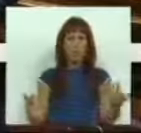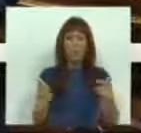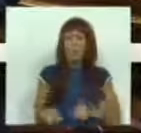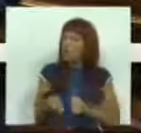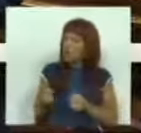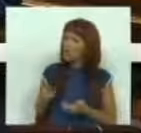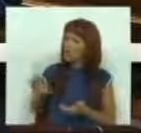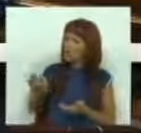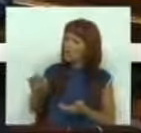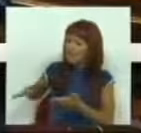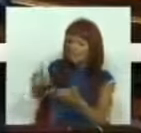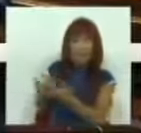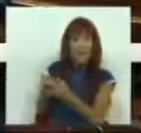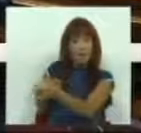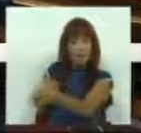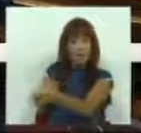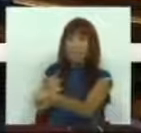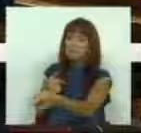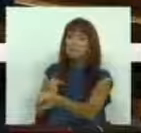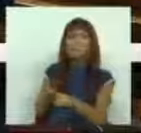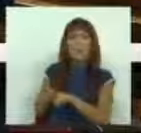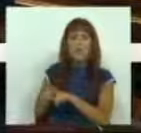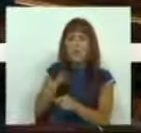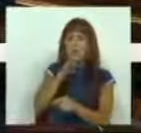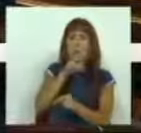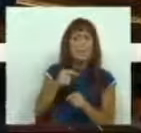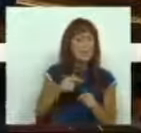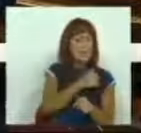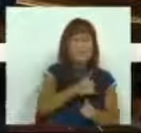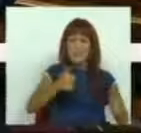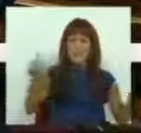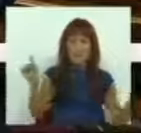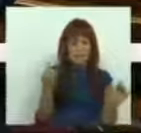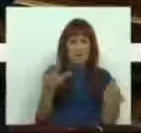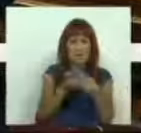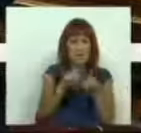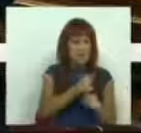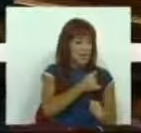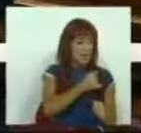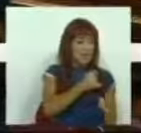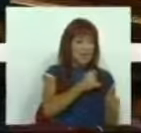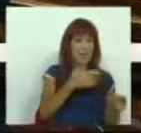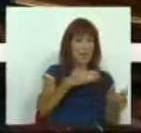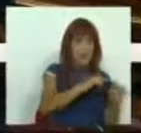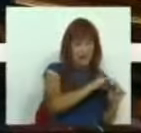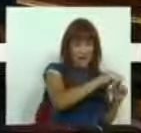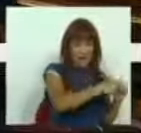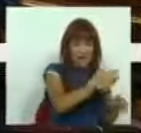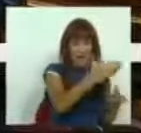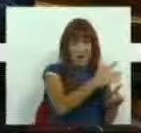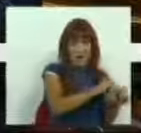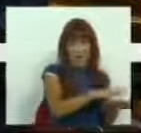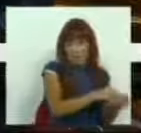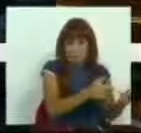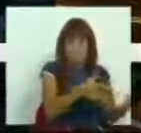oferta da CP prevê, de facto, o rebatimento dos comboios intercidades na estação de Casa Branca, funcionando como ego